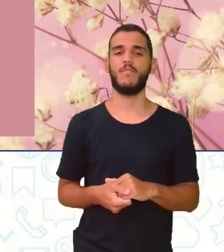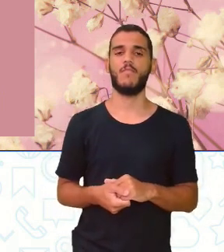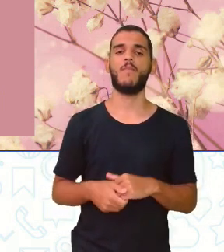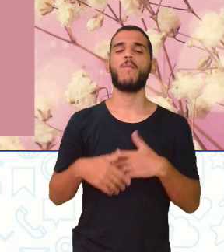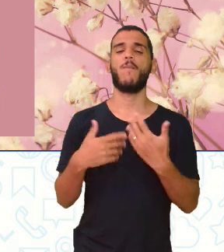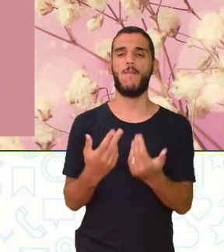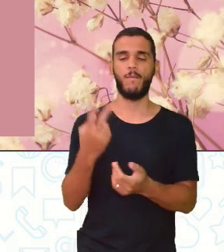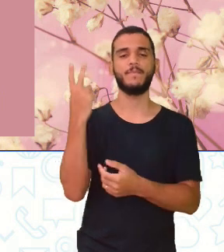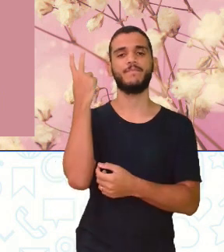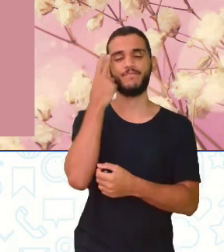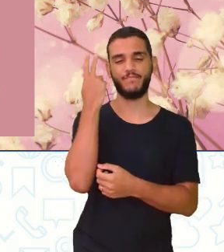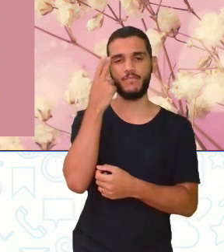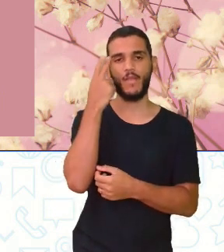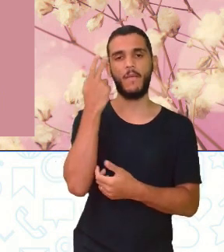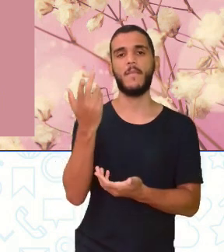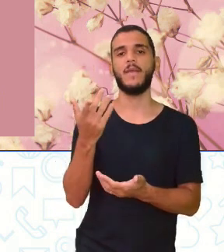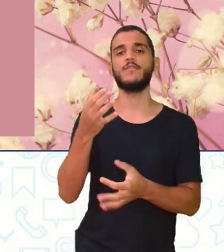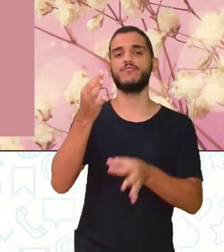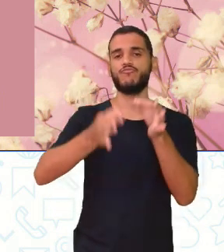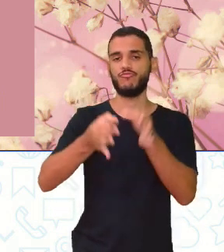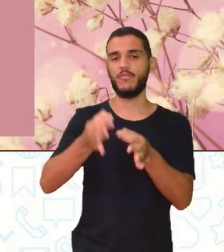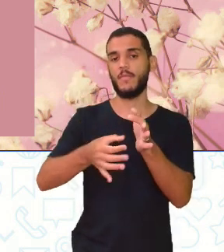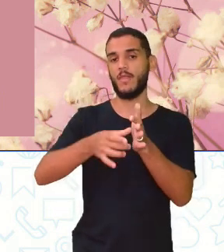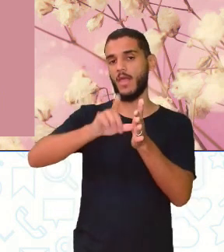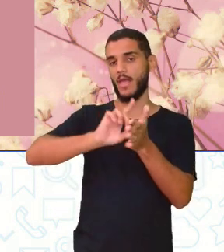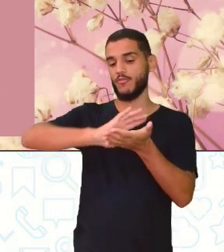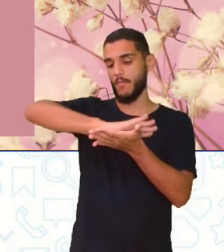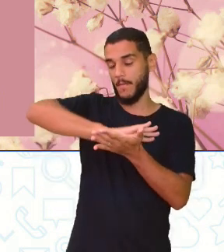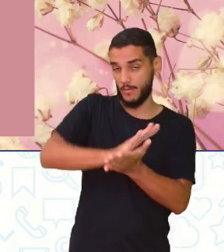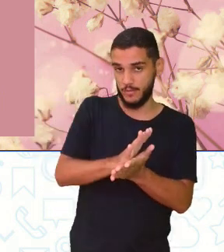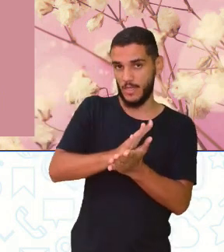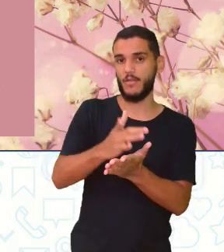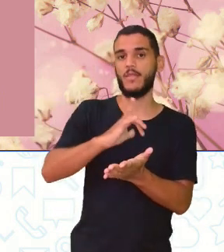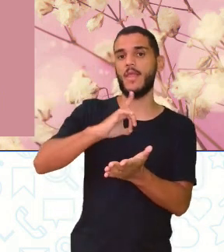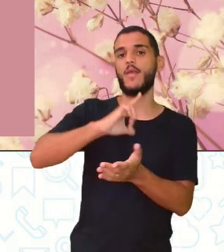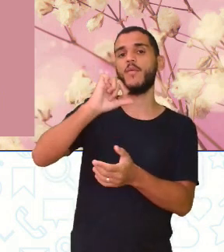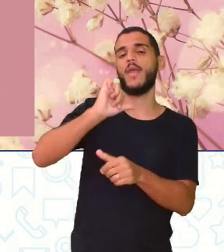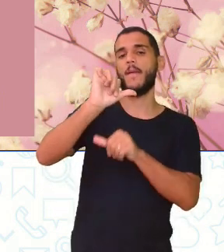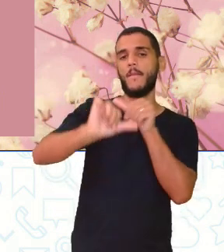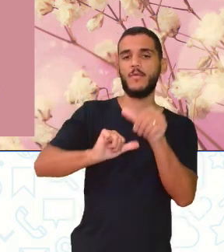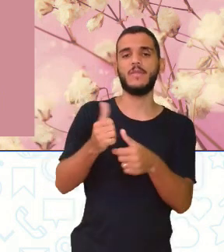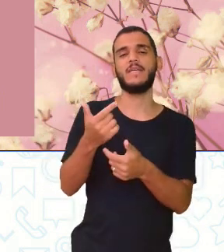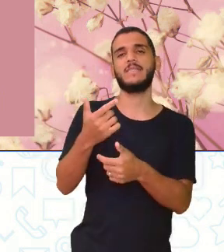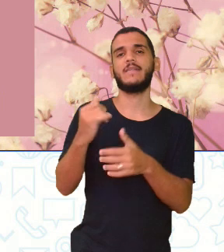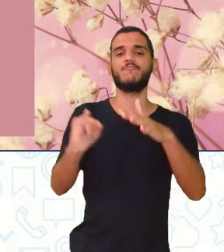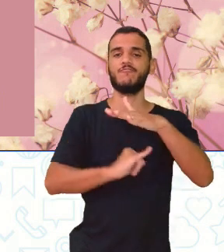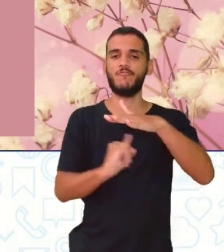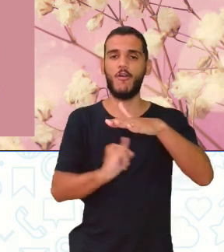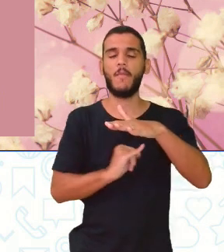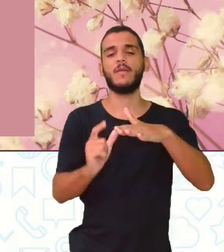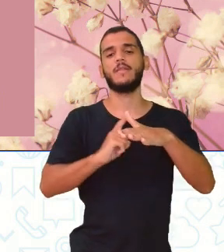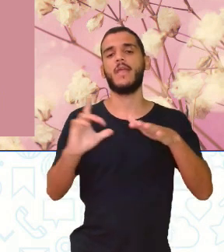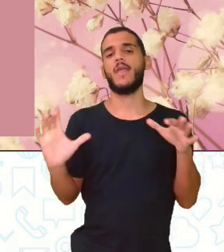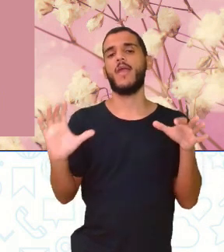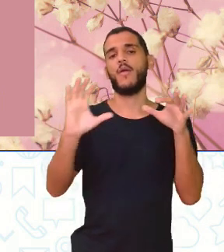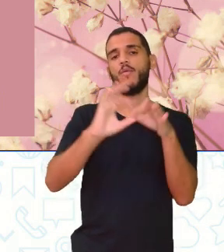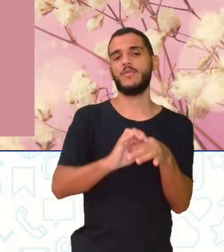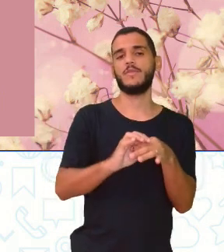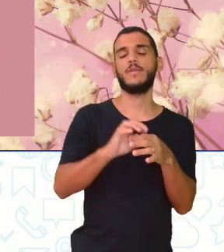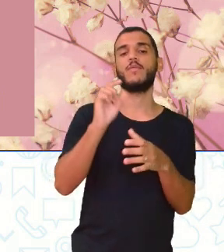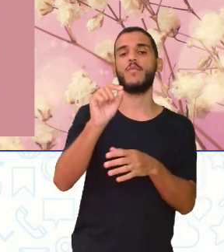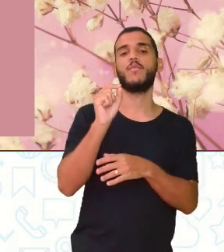Normalmente, esse pré-julgamento dirige-se às variantes mais informais e ligadas às classes faciais menos